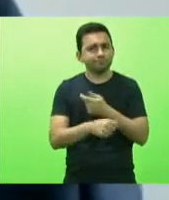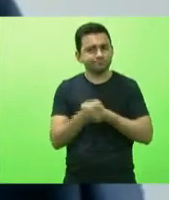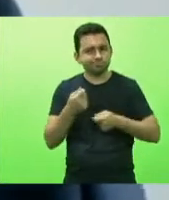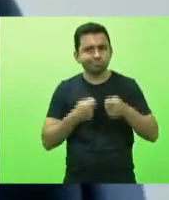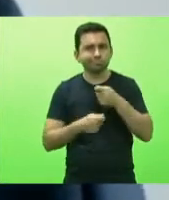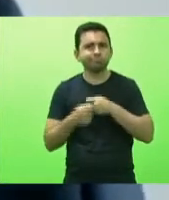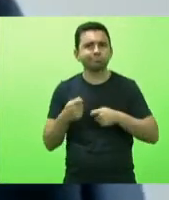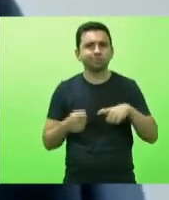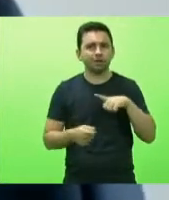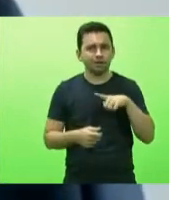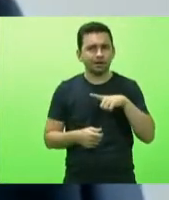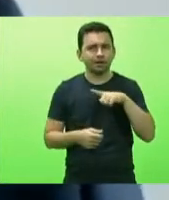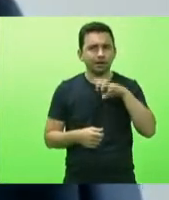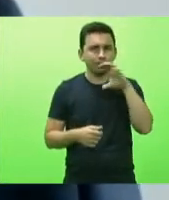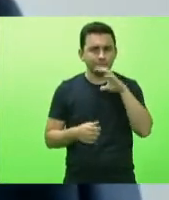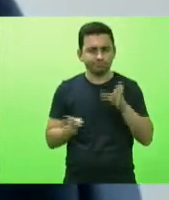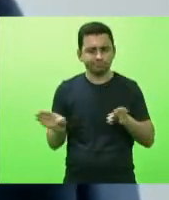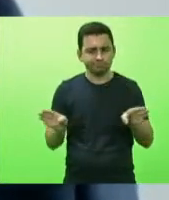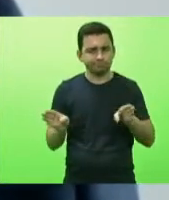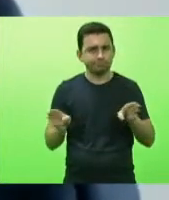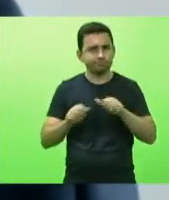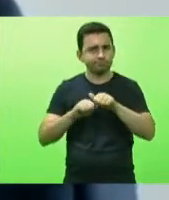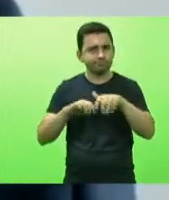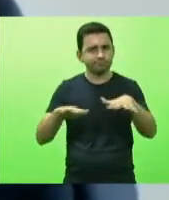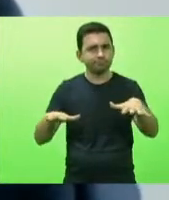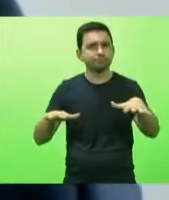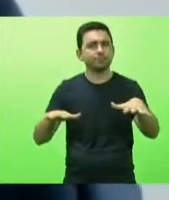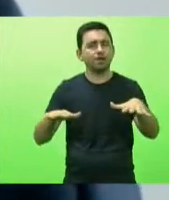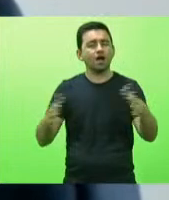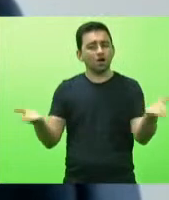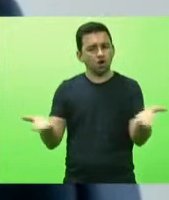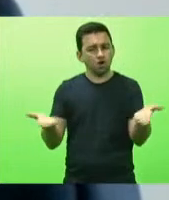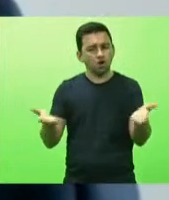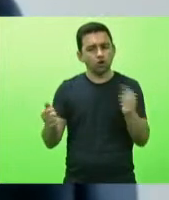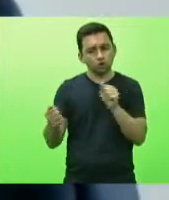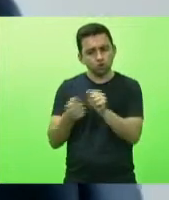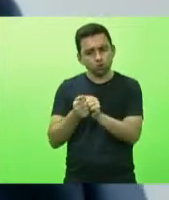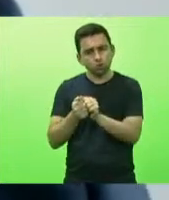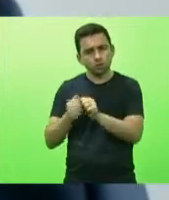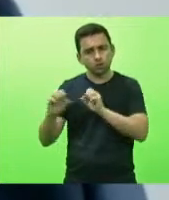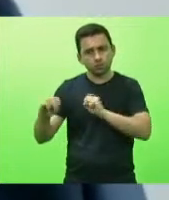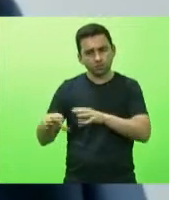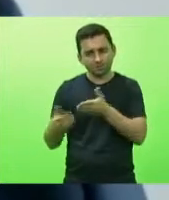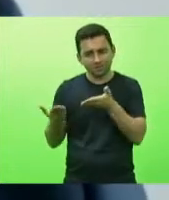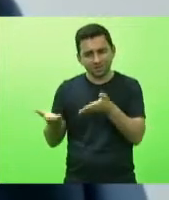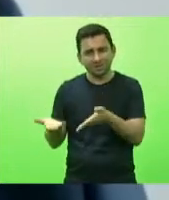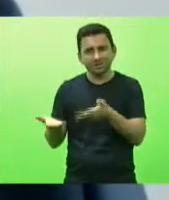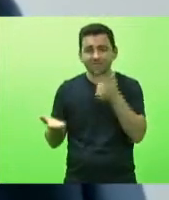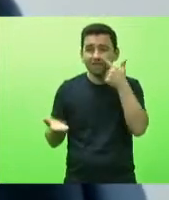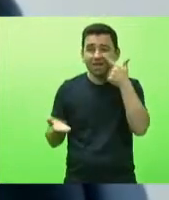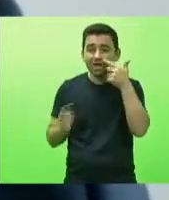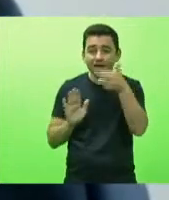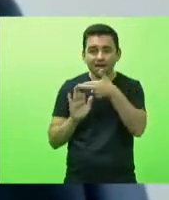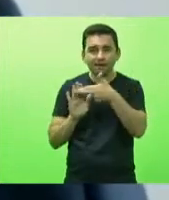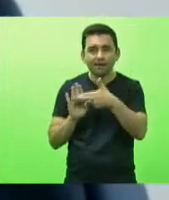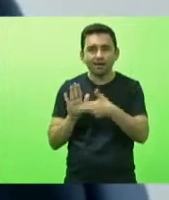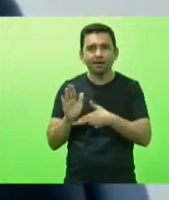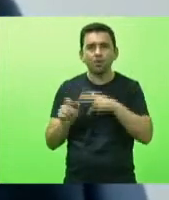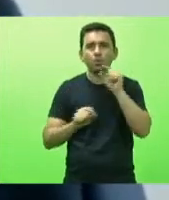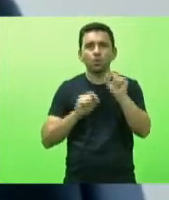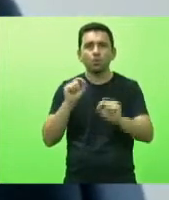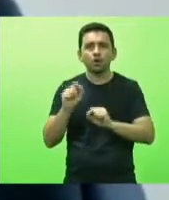de novo com a educação estamos revendo as regras postas para ver o que nós vamos de fato